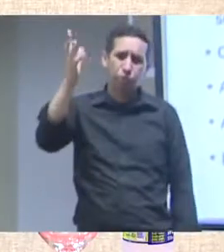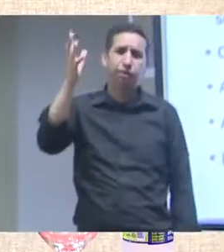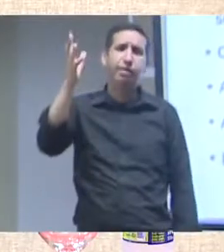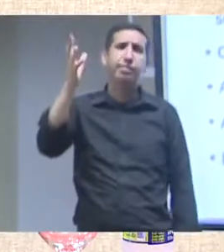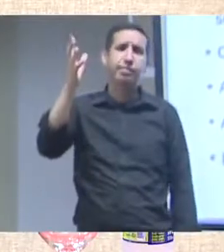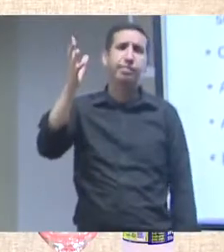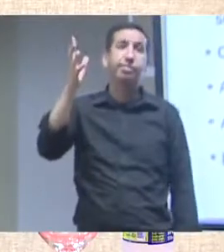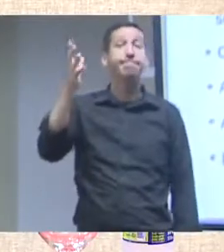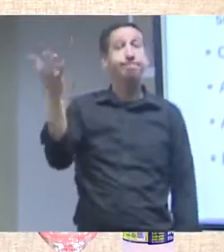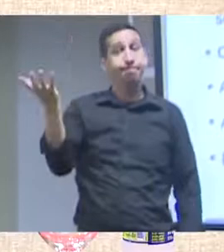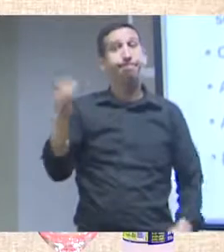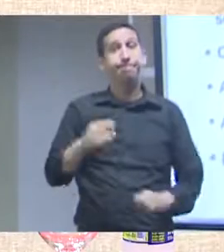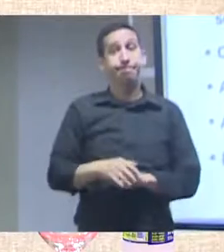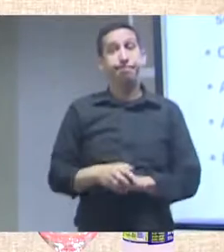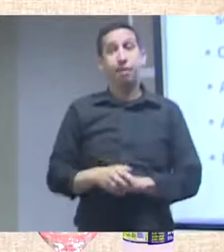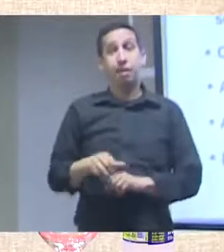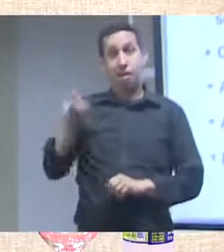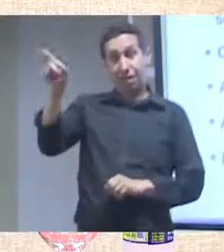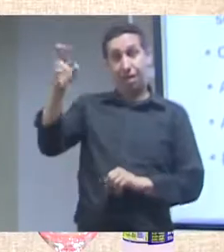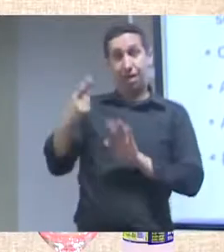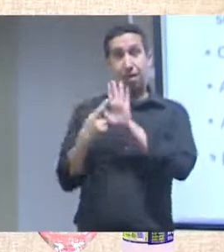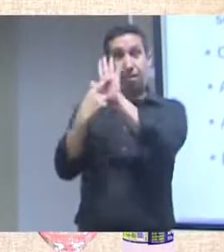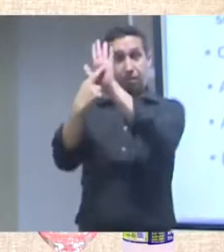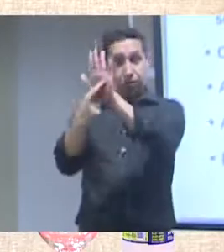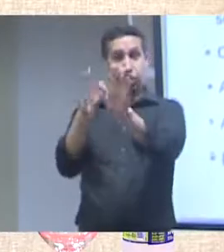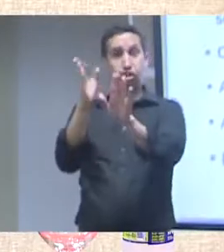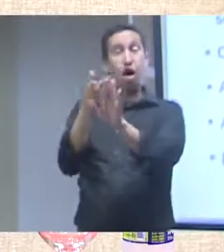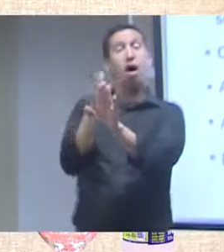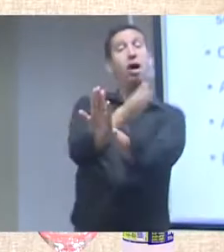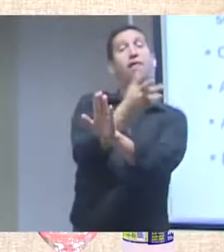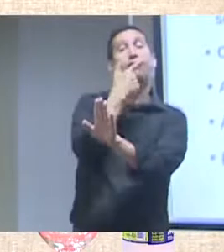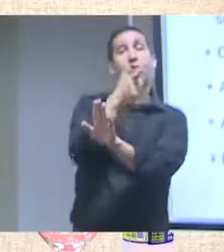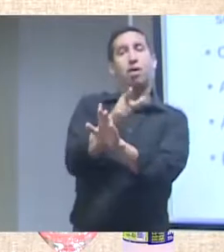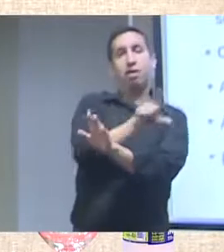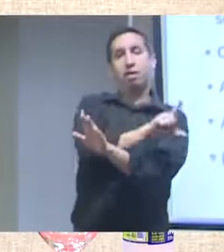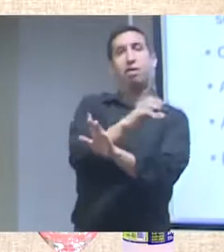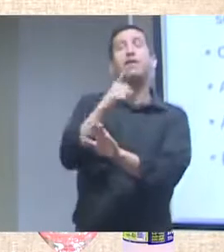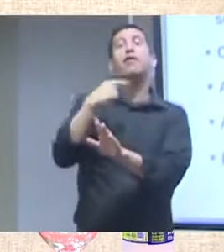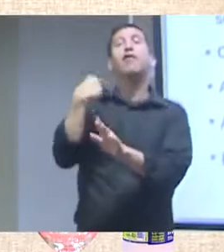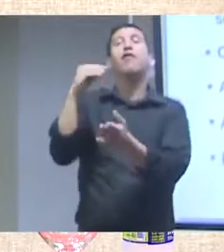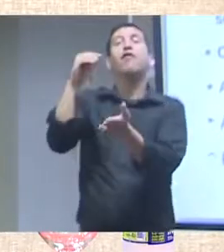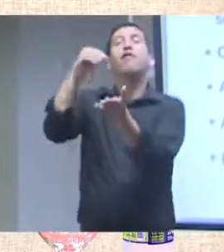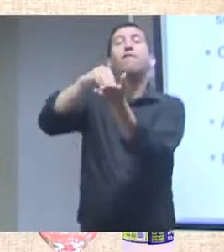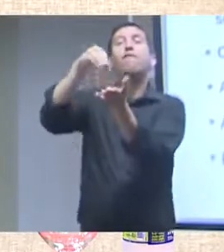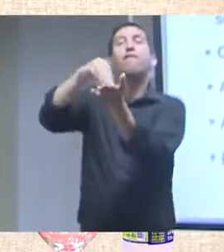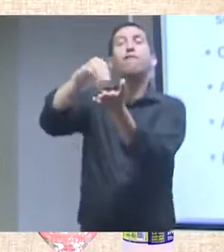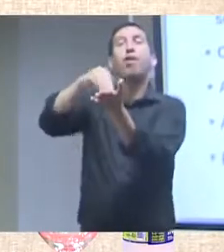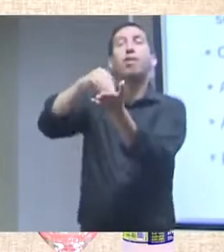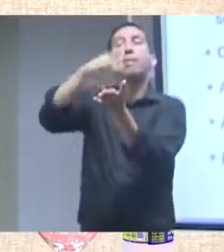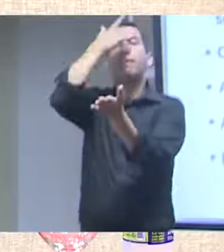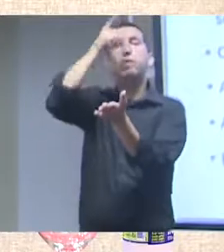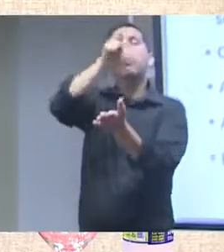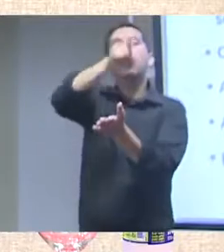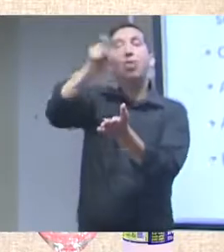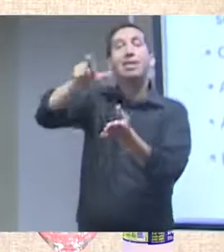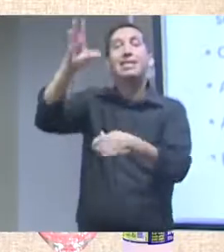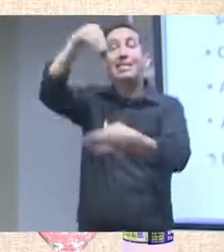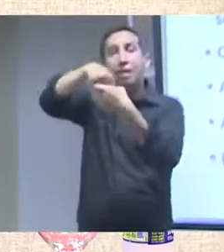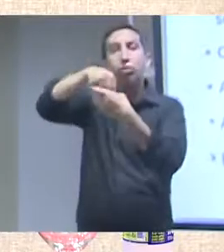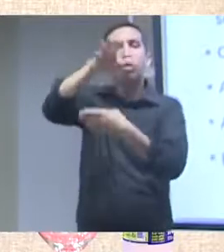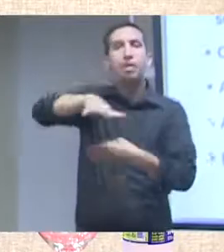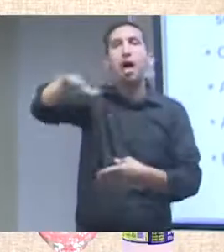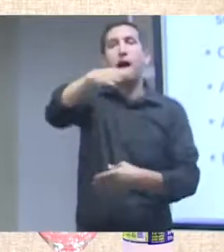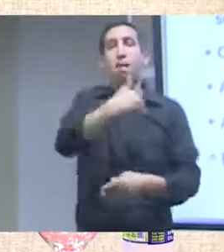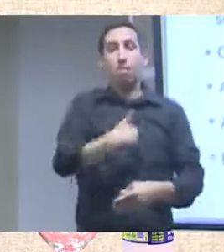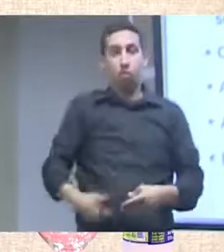da CGU falou, faltam braços no setor público. A gente, ao mesmo tempo que cada vez mais